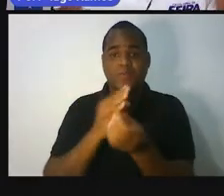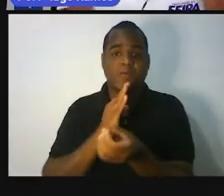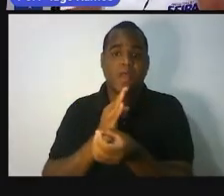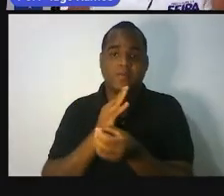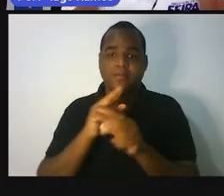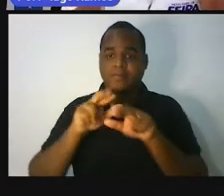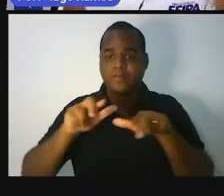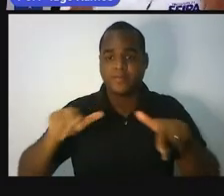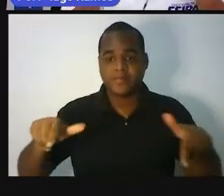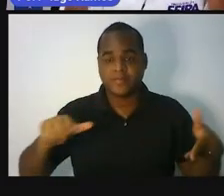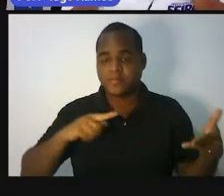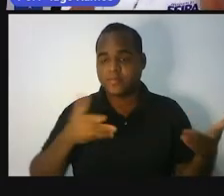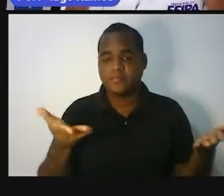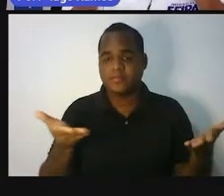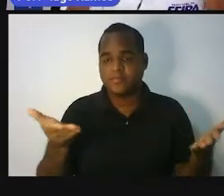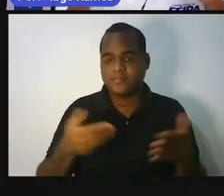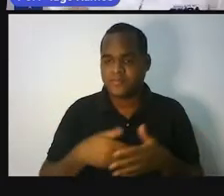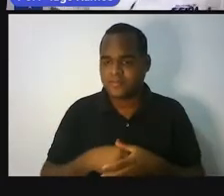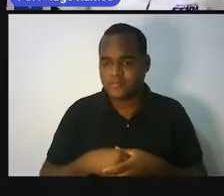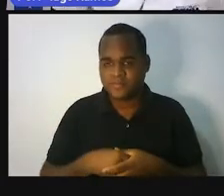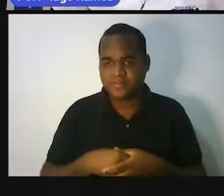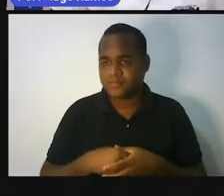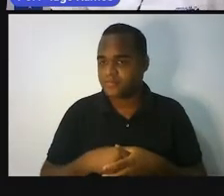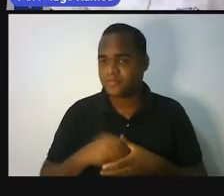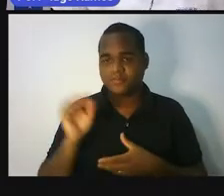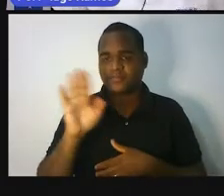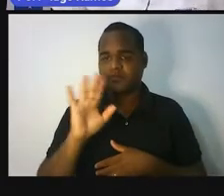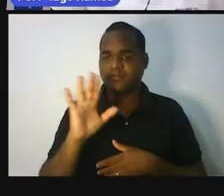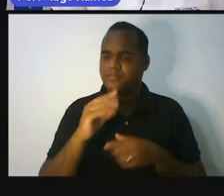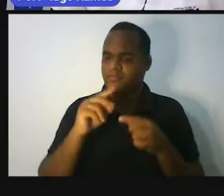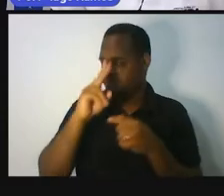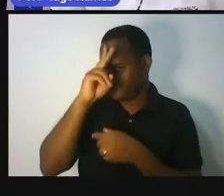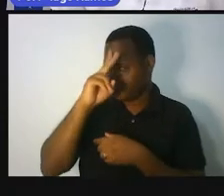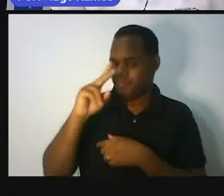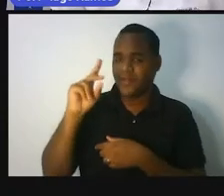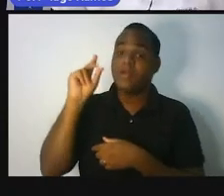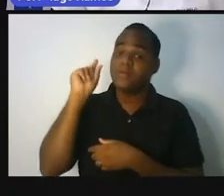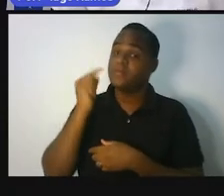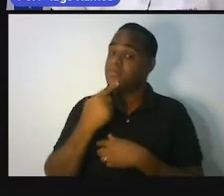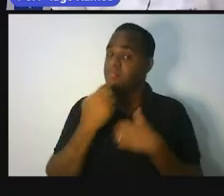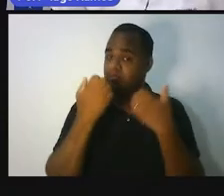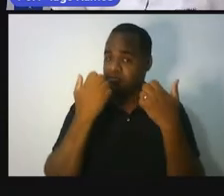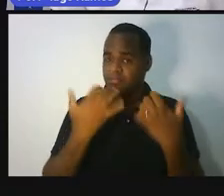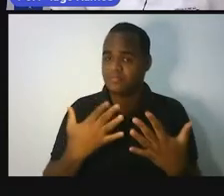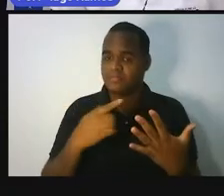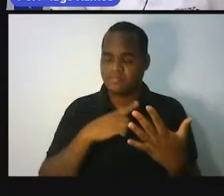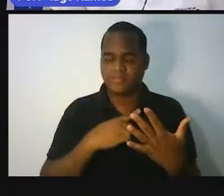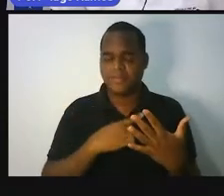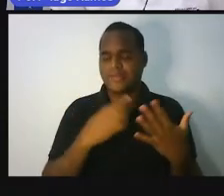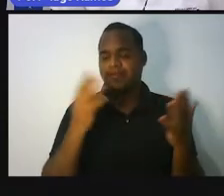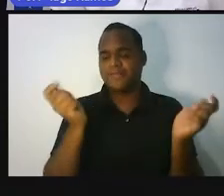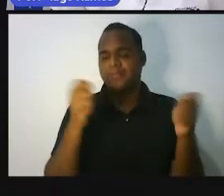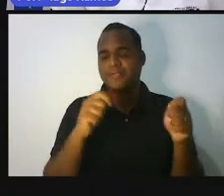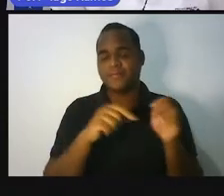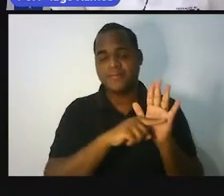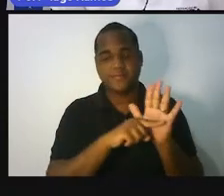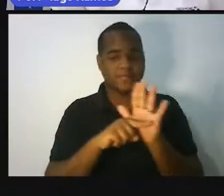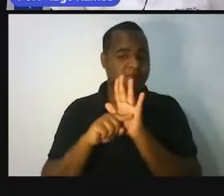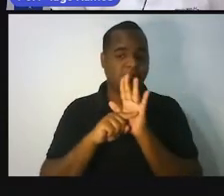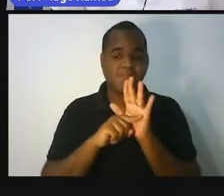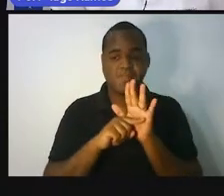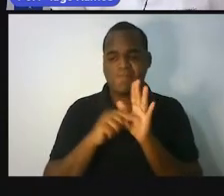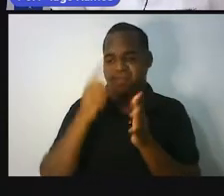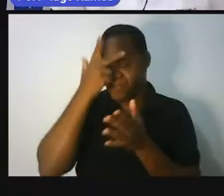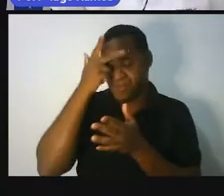matemático que existe hoje. E isso até a própria história da matemática vai revelar que, em civilizações